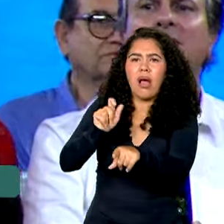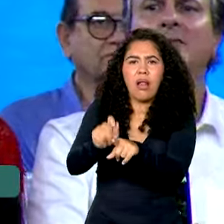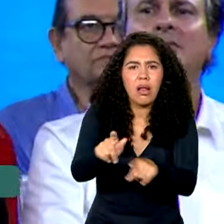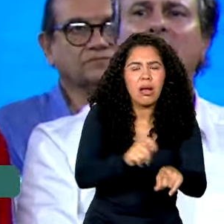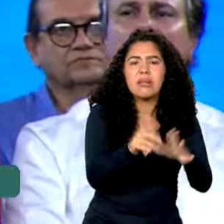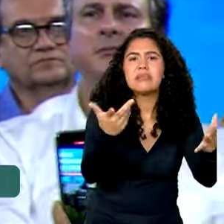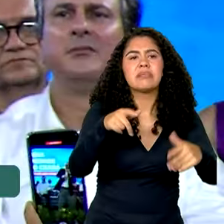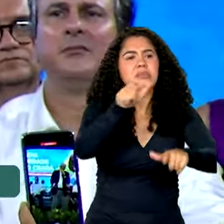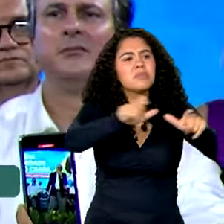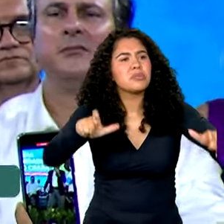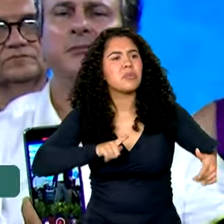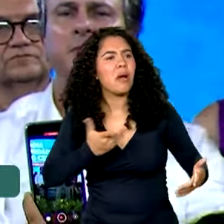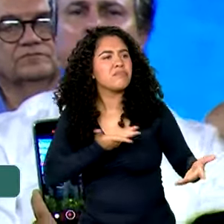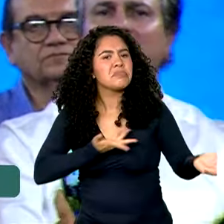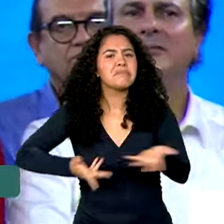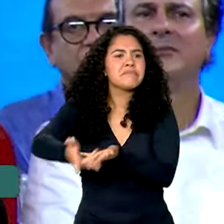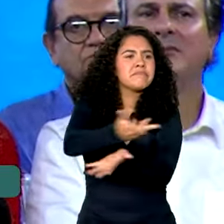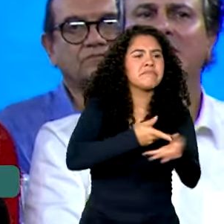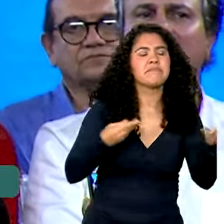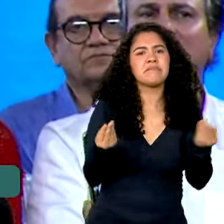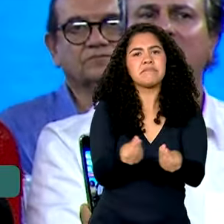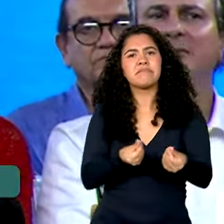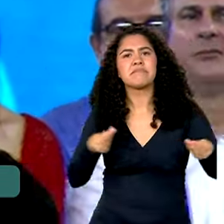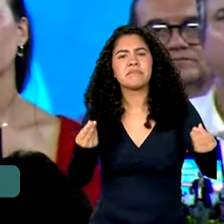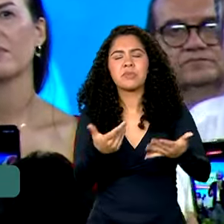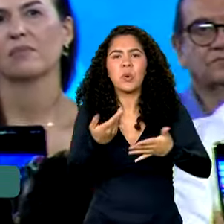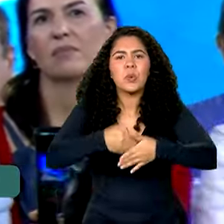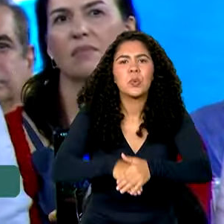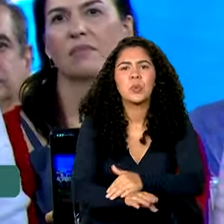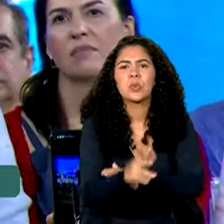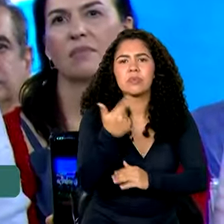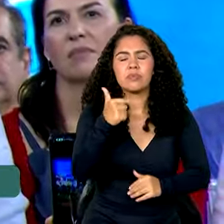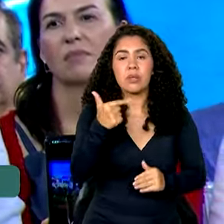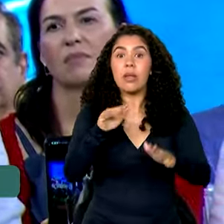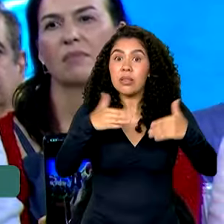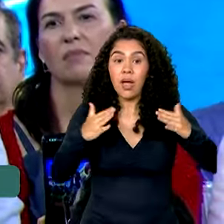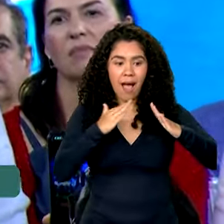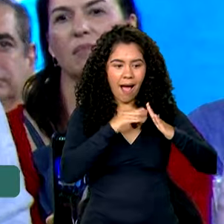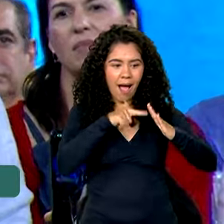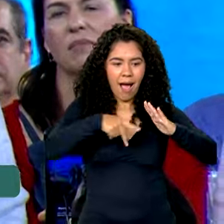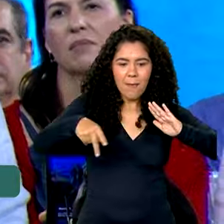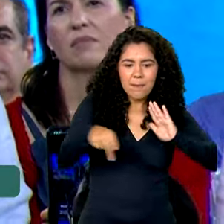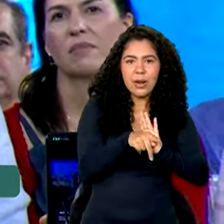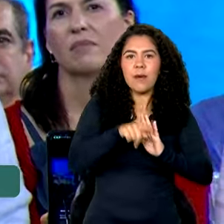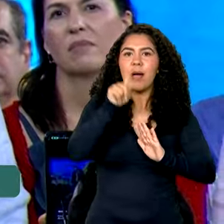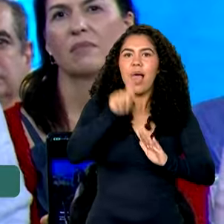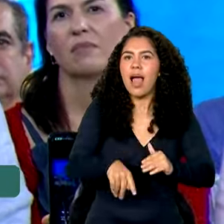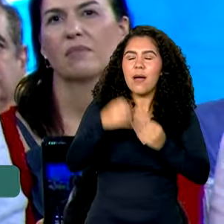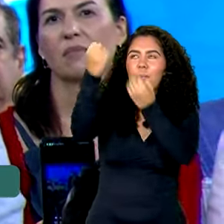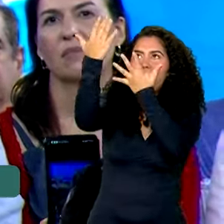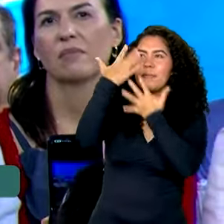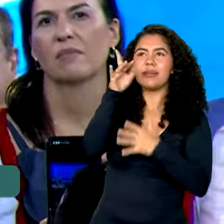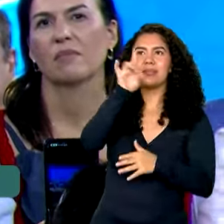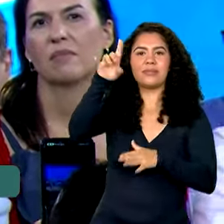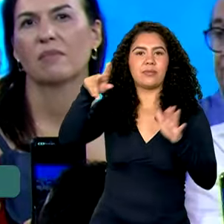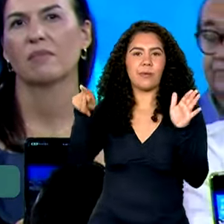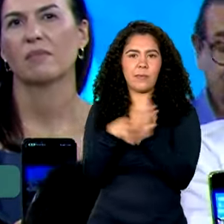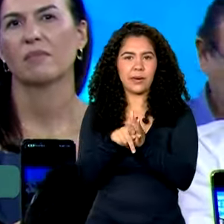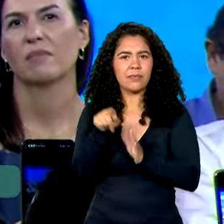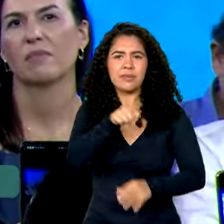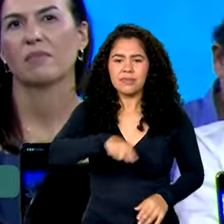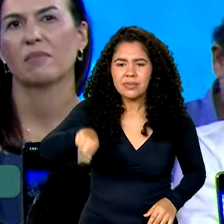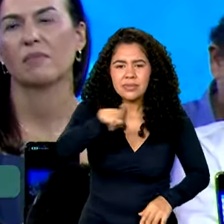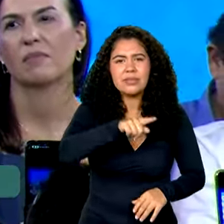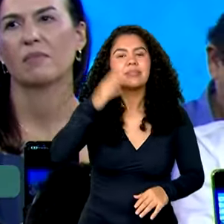faz amizade, não se acostuma na escola. Então ter uma casa é quase que uma benção de Deus. Todo mundo